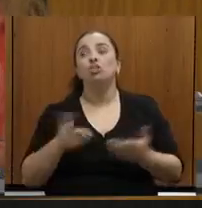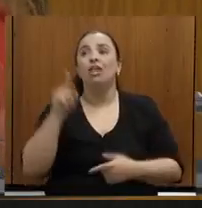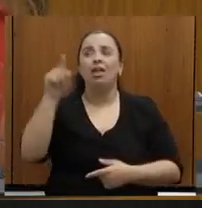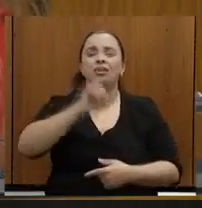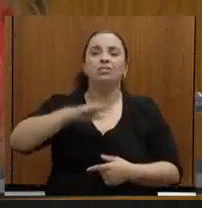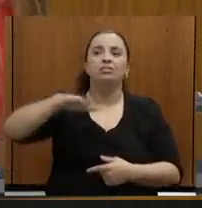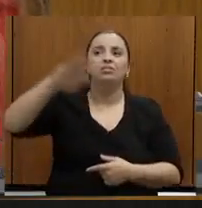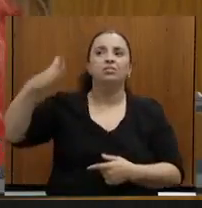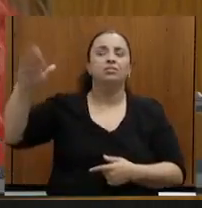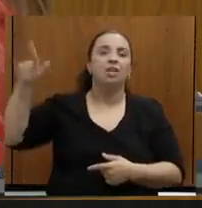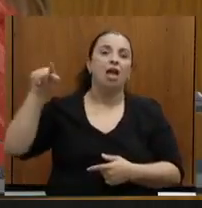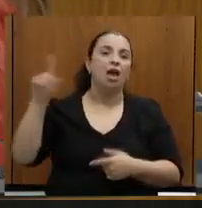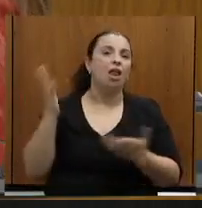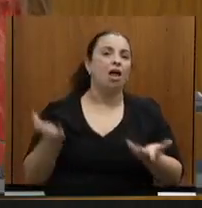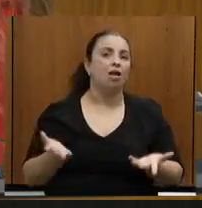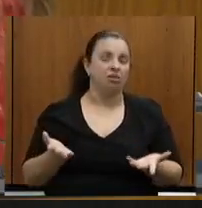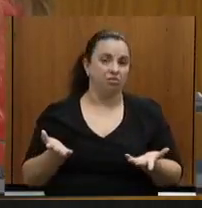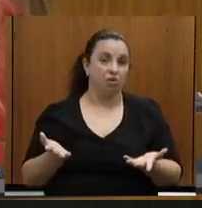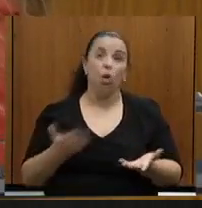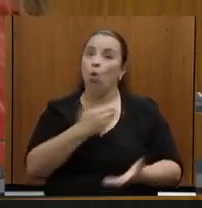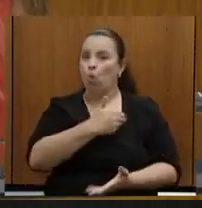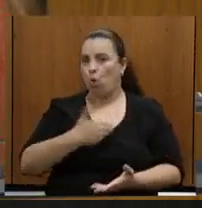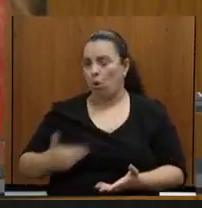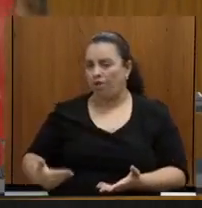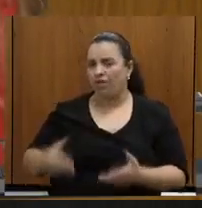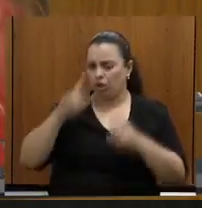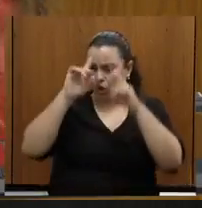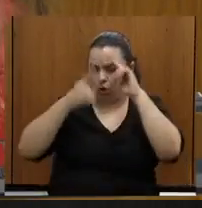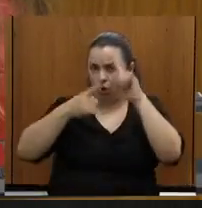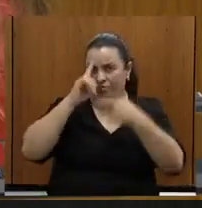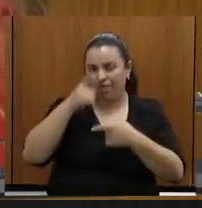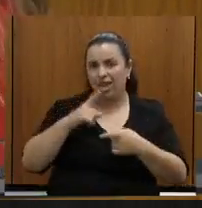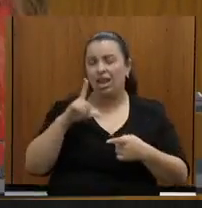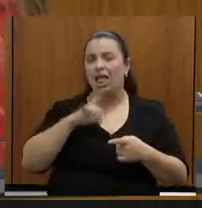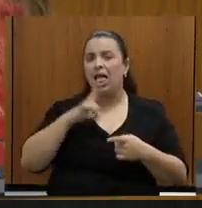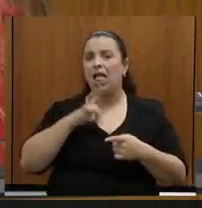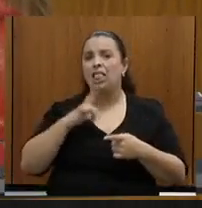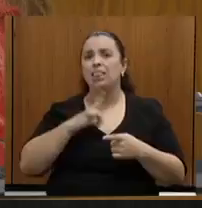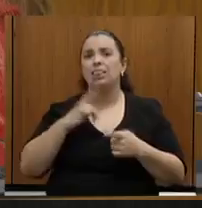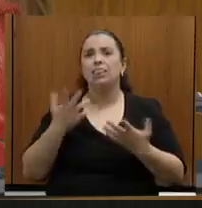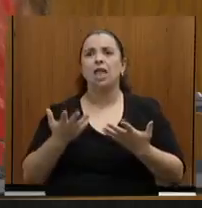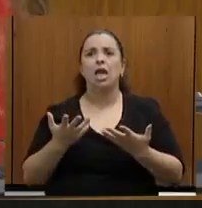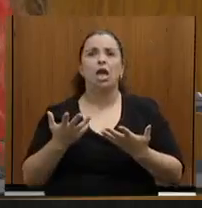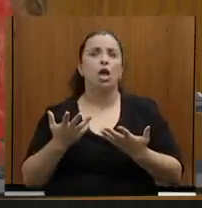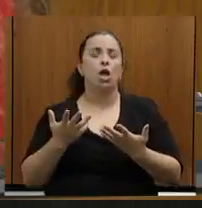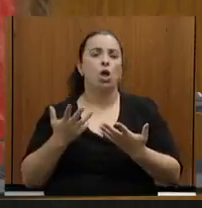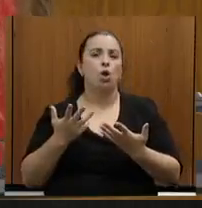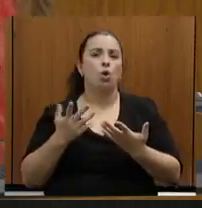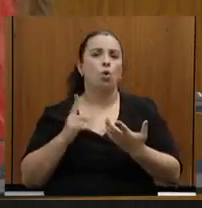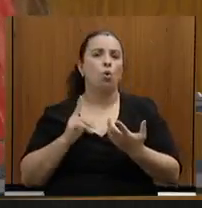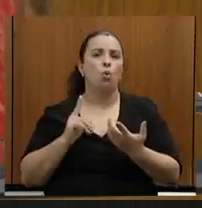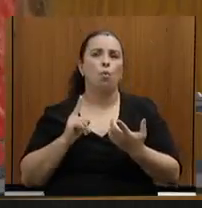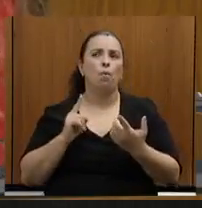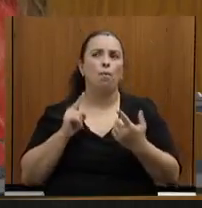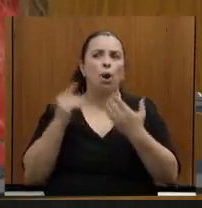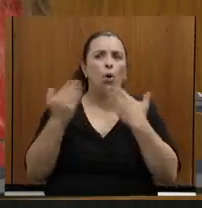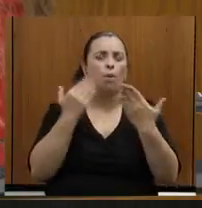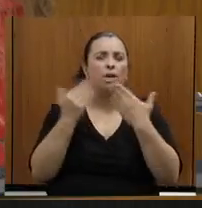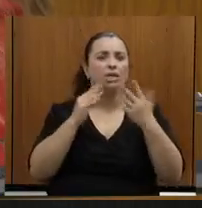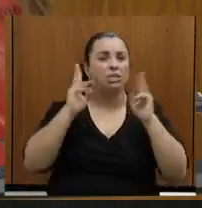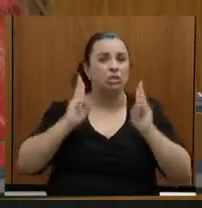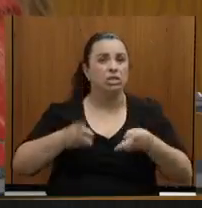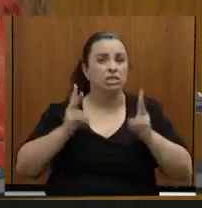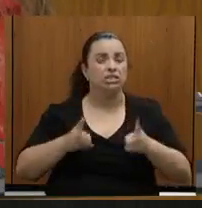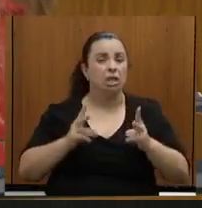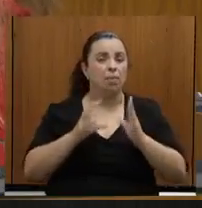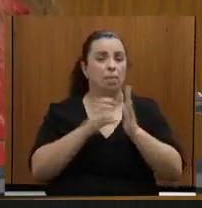Agora, um governo que governa, tendo como parâmetro permanentemente o PT, perde a condição de fazer a sua